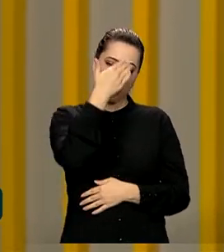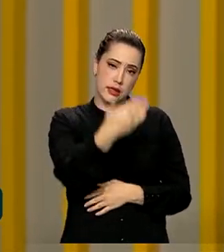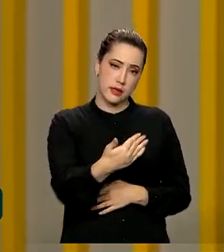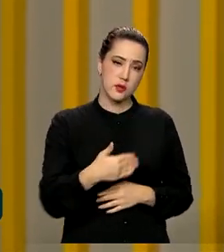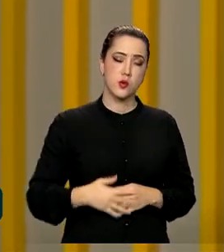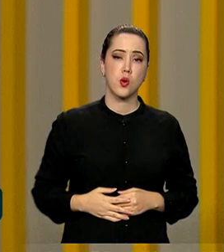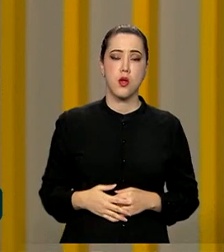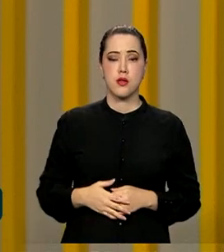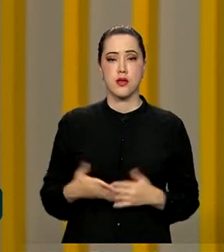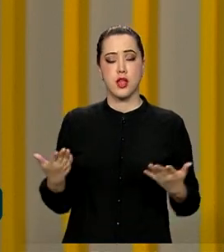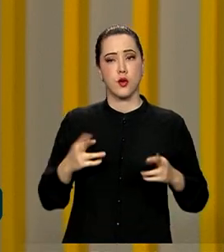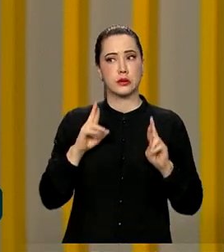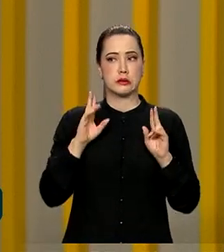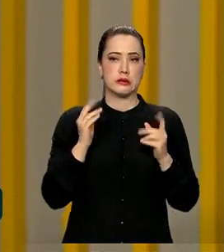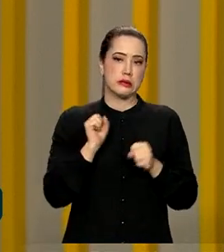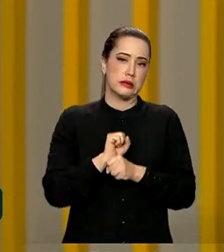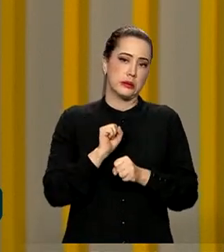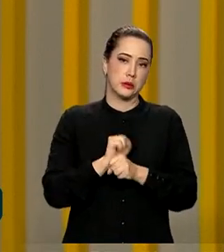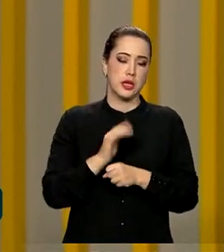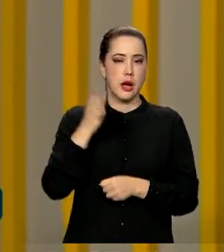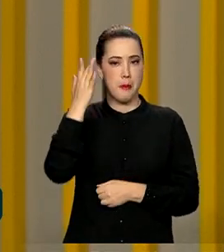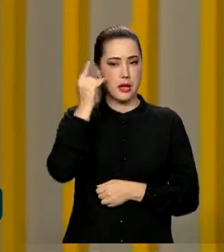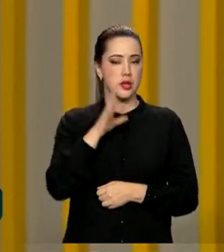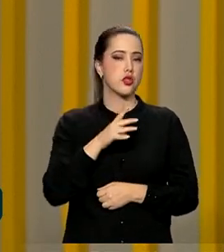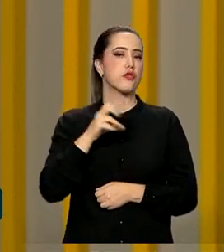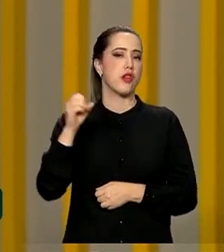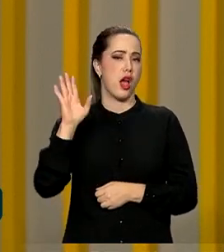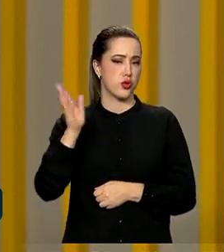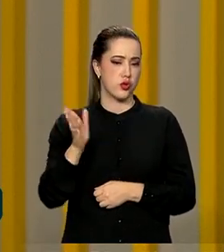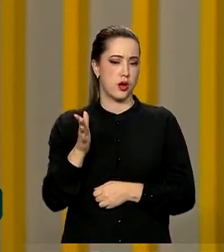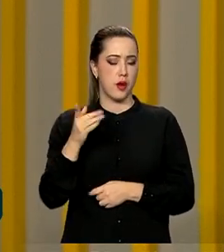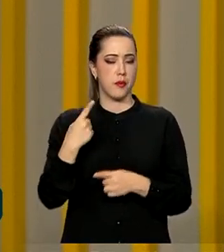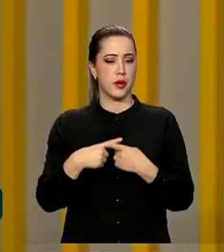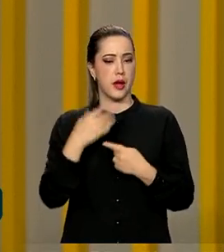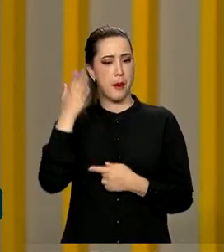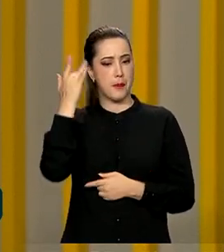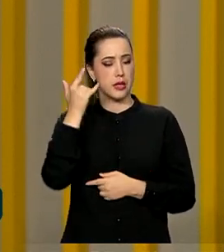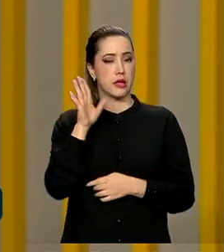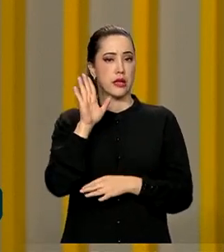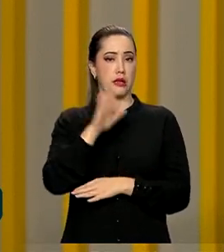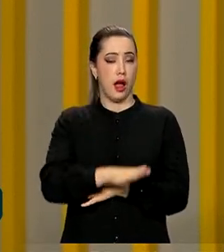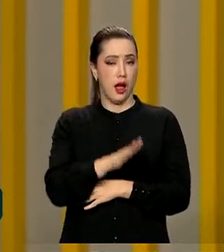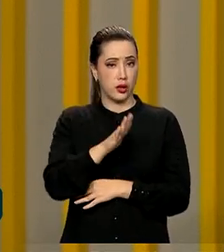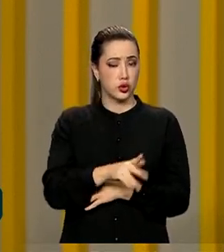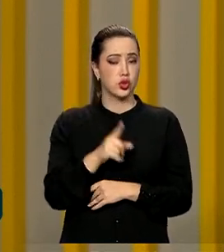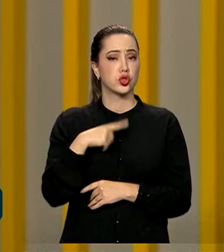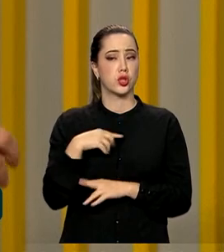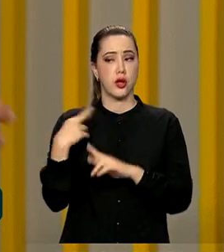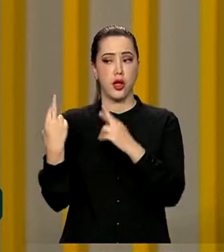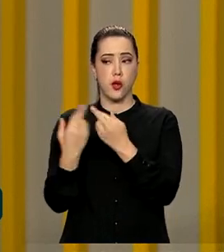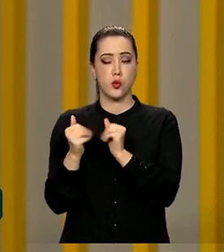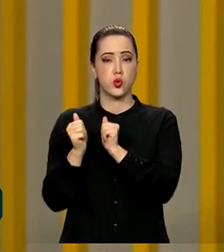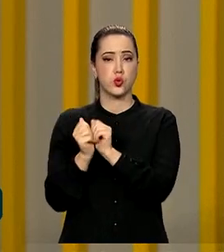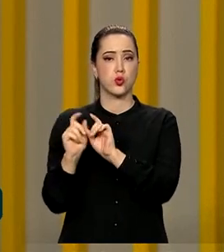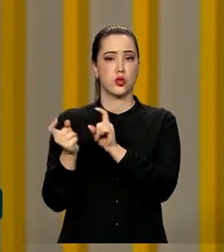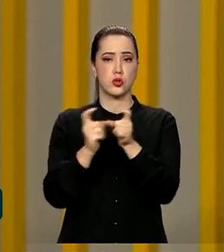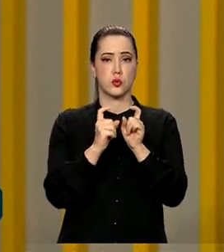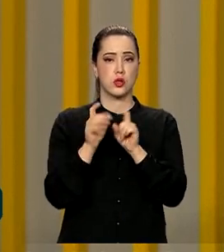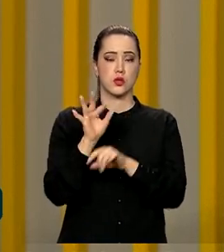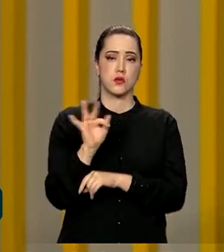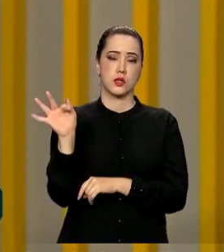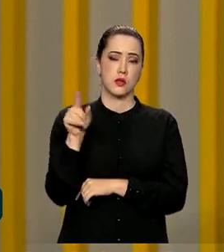e agora esperar. Amanhã eu já sigo para lá, porque amanhã, no final do dia, eu faço também uma reunião com os gestores